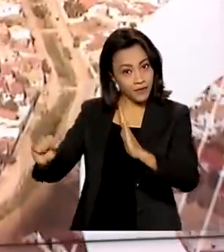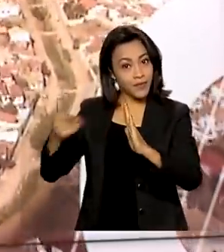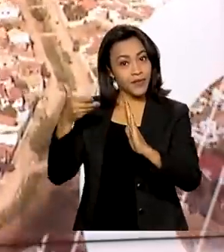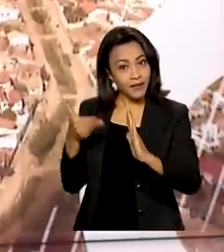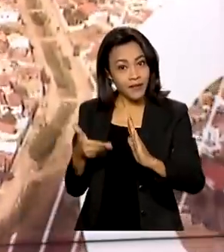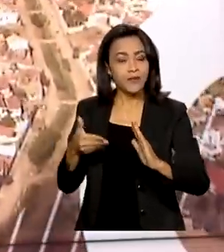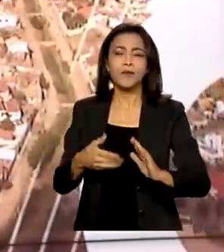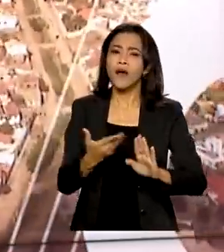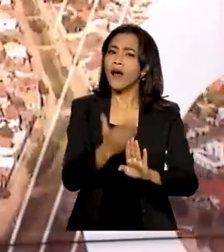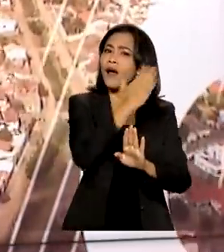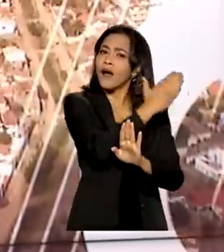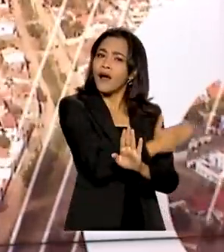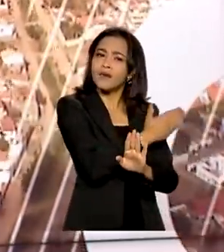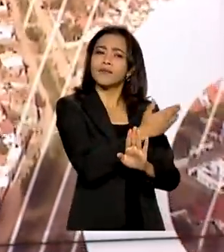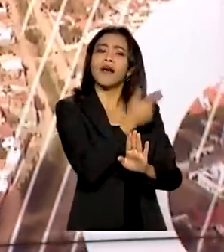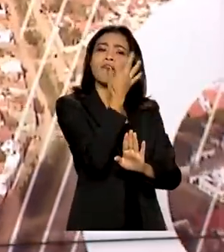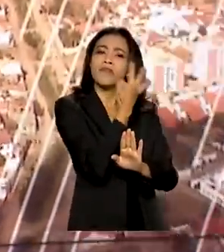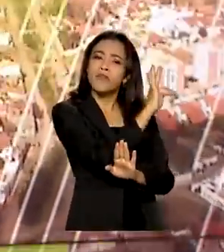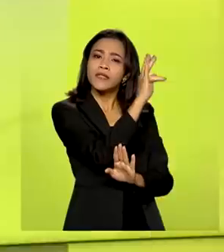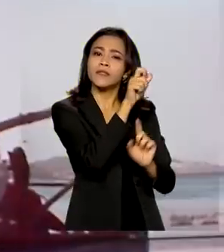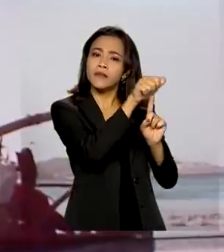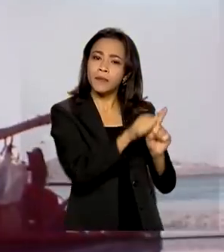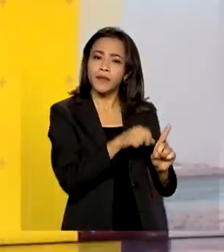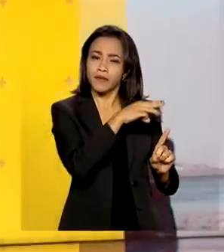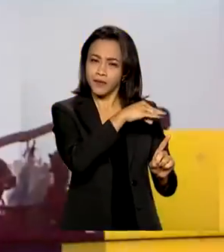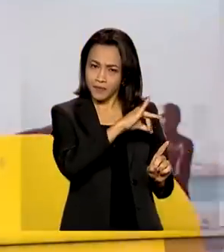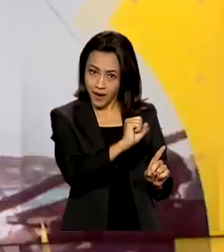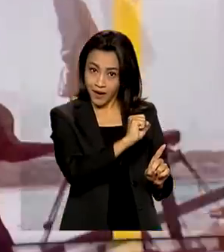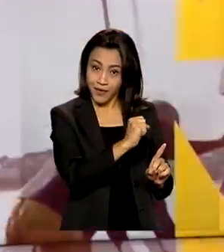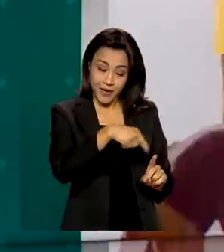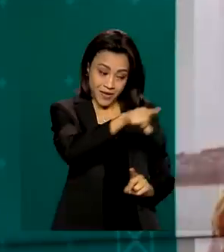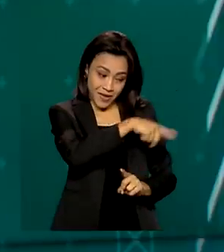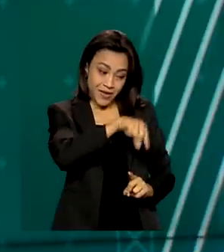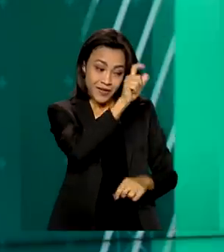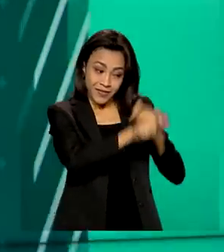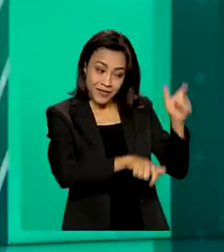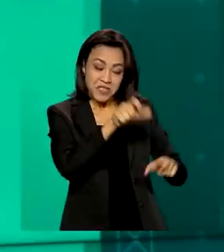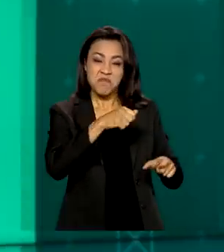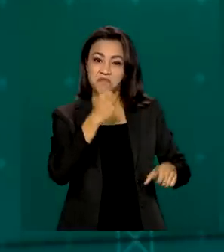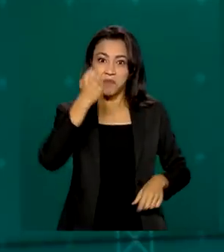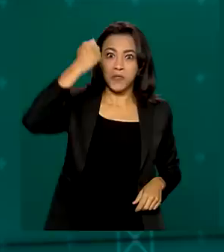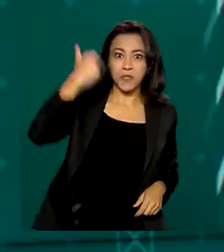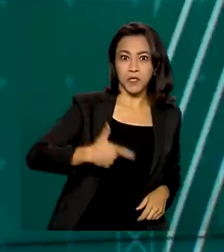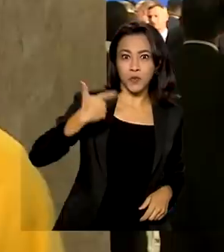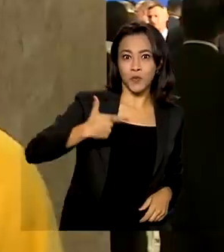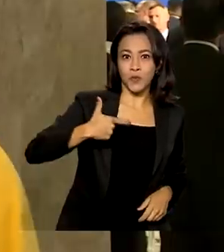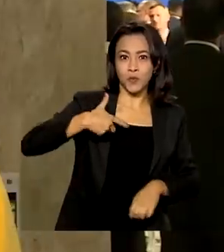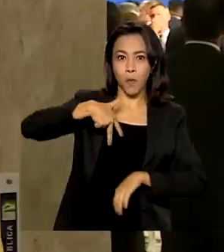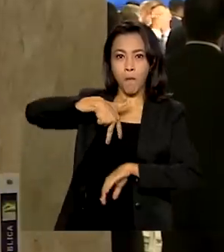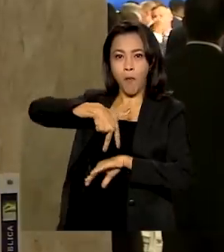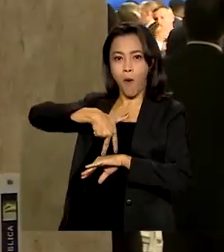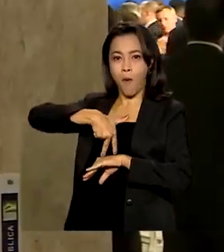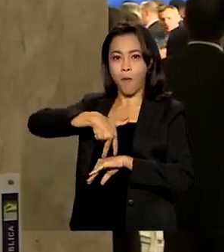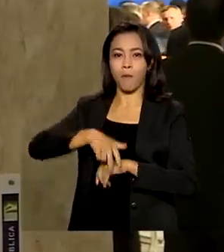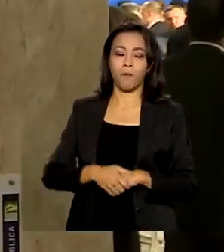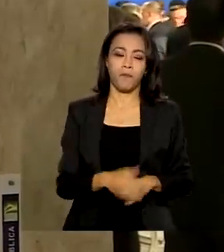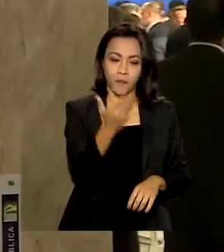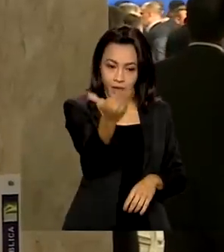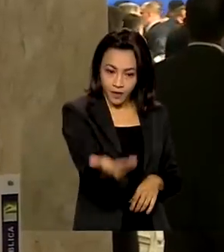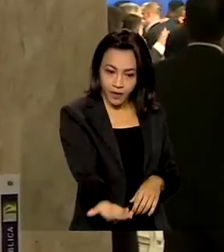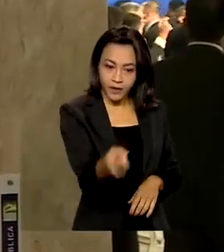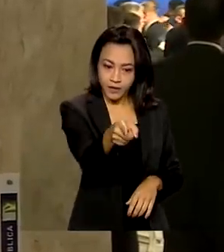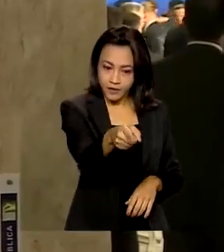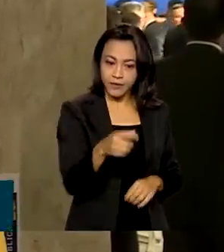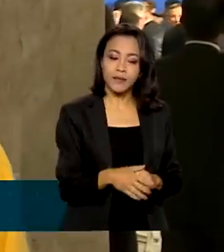competição ocorreu na França em maio e os brasileiros ficaram em segundo lugar no pódio. O paraense